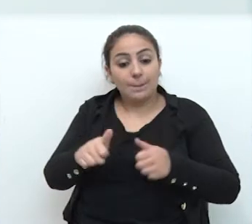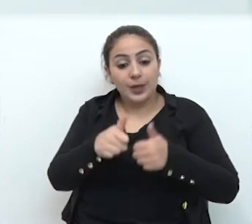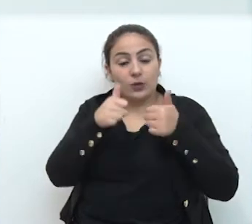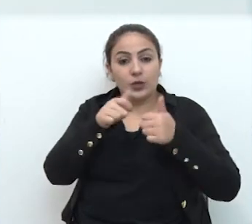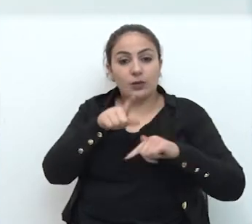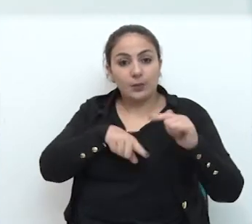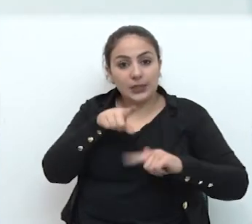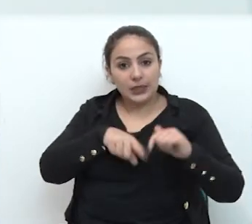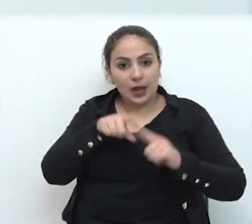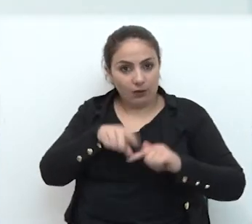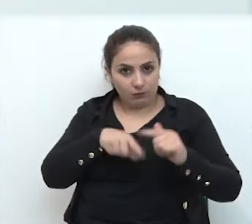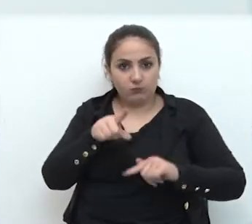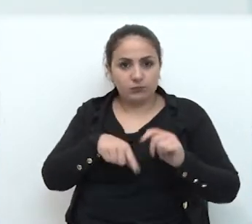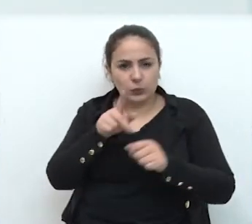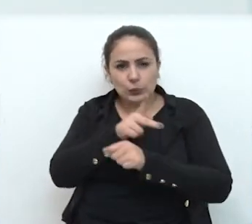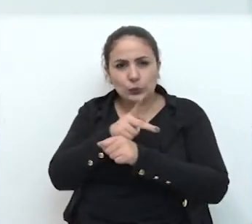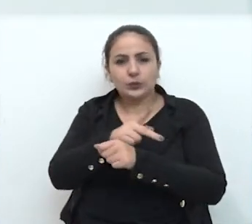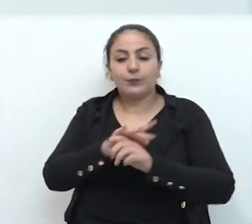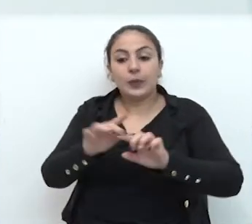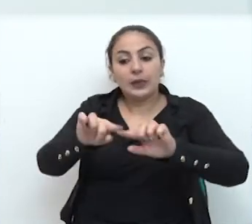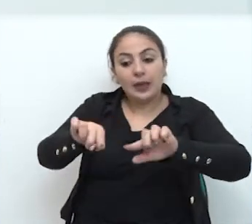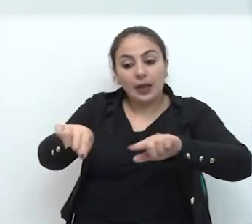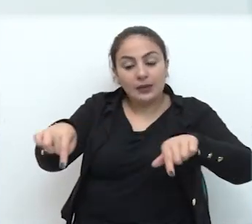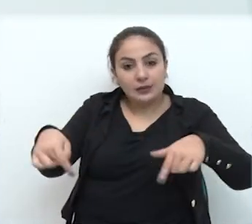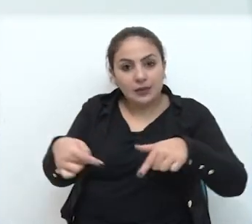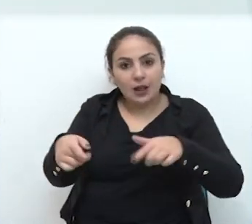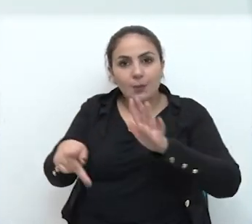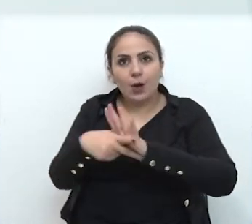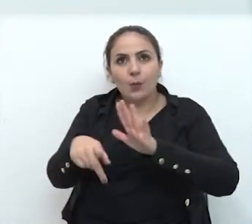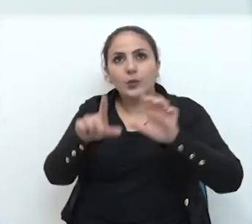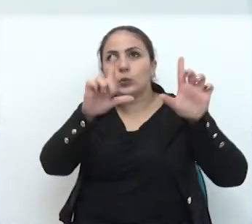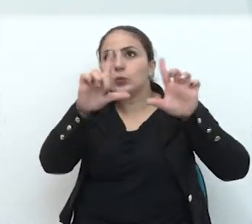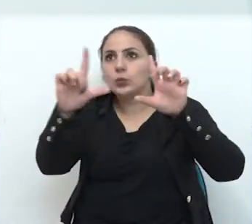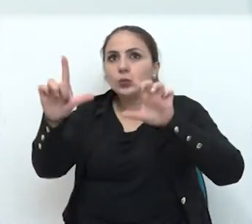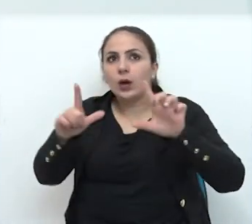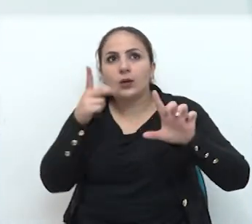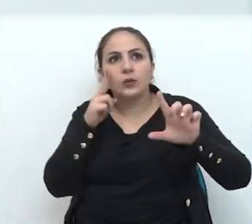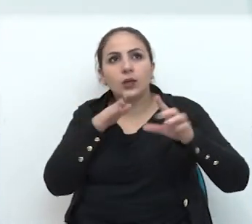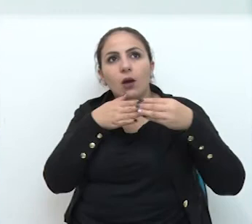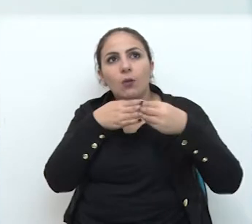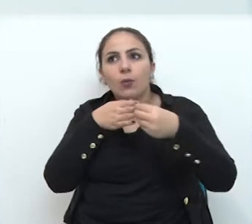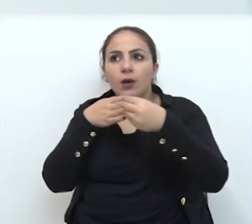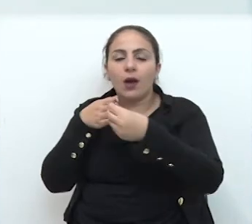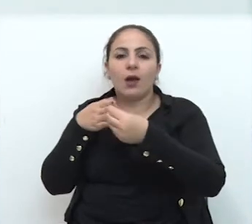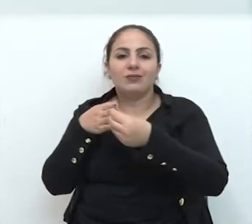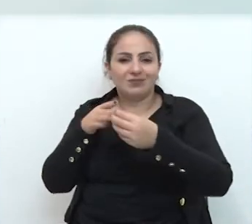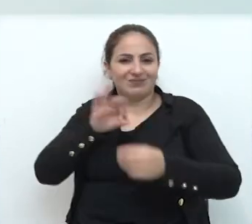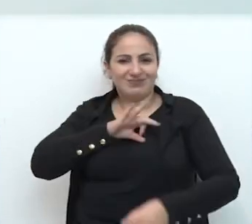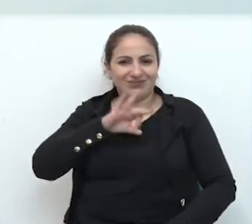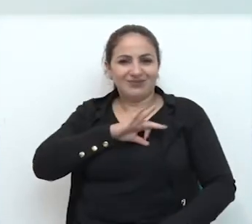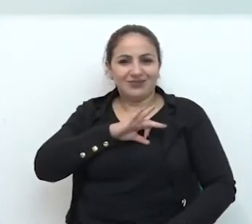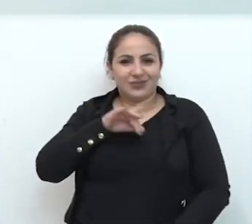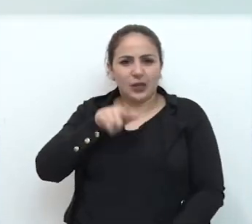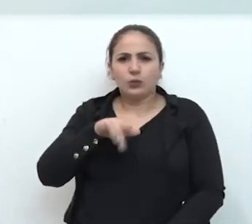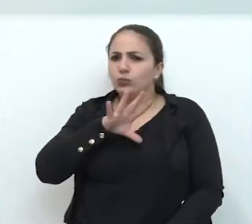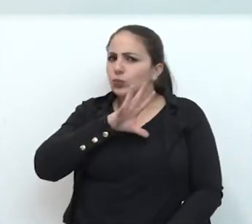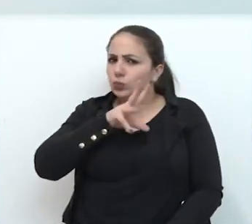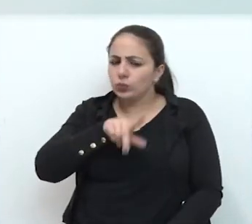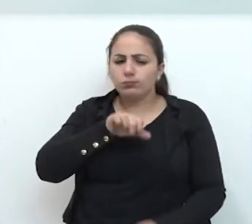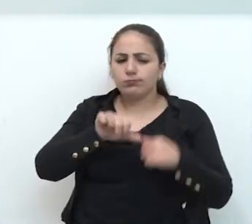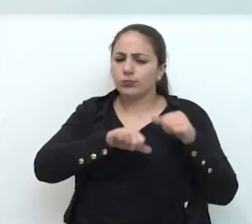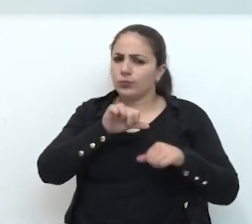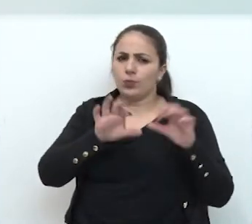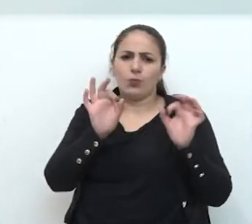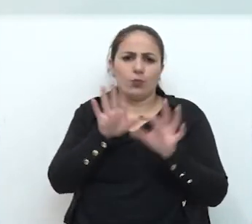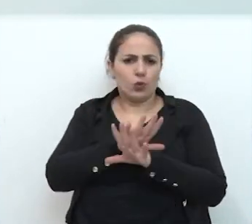a melhoria dos equipamentos, enfim, da sala de operações da Brigada Militar, onde foi